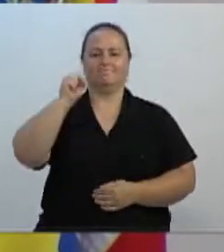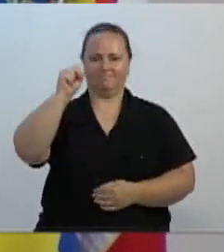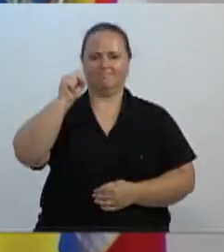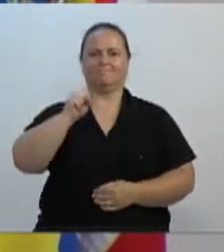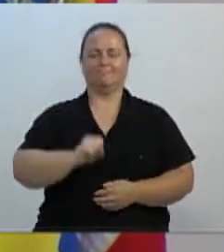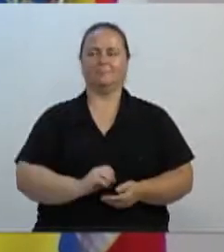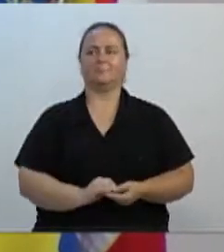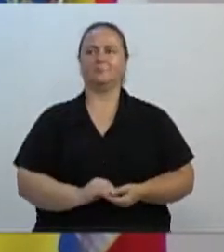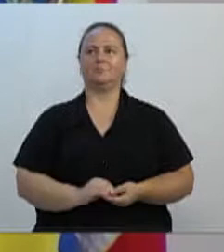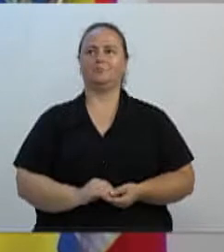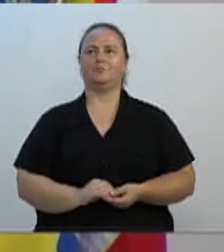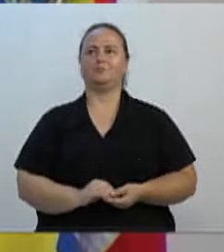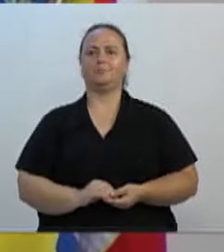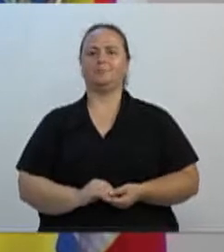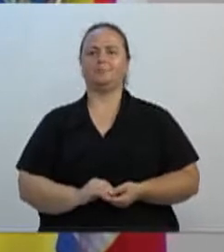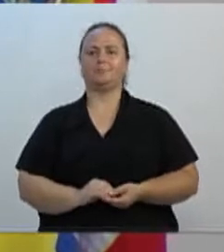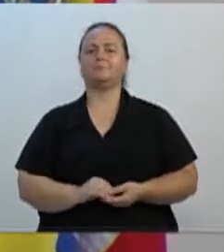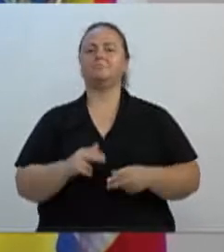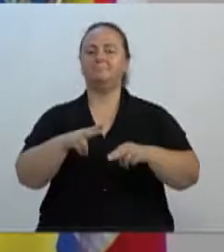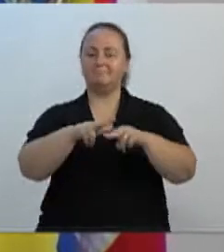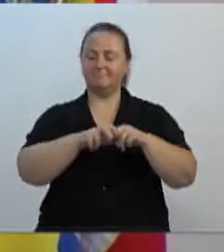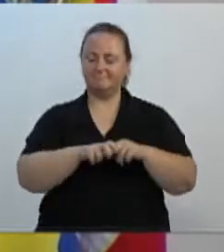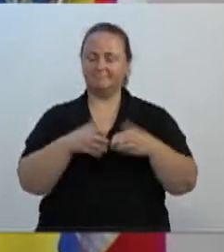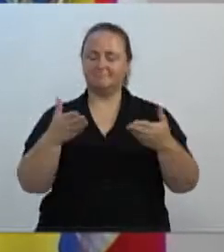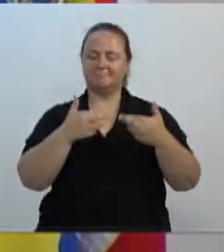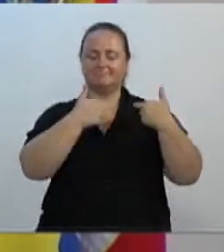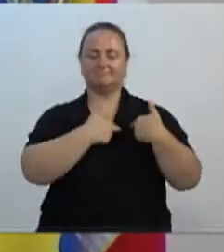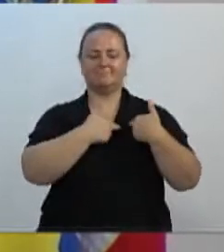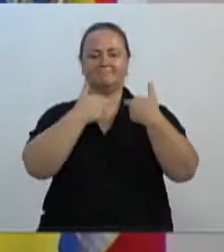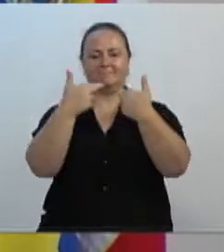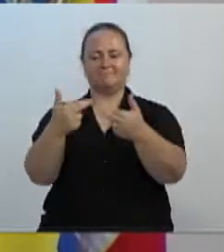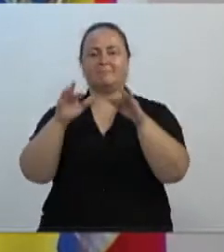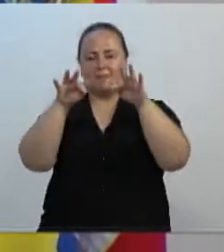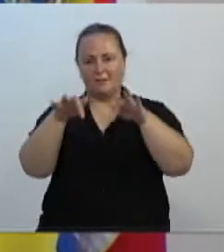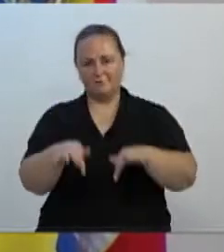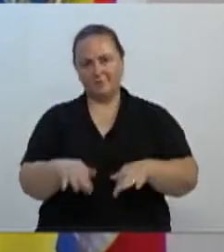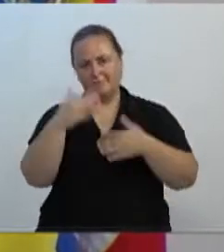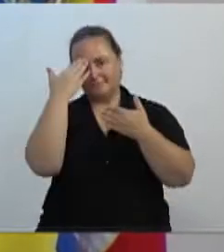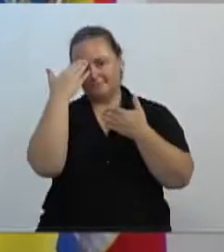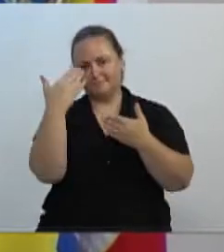Sendo isso, para o momento, devolvo a palavra ao presidente e muito obrigado.